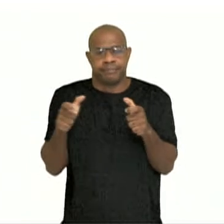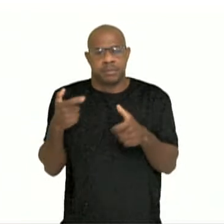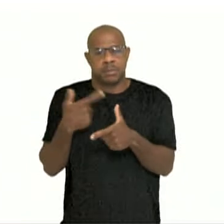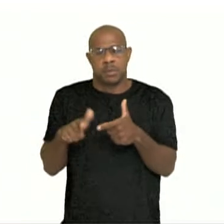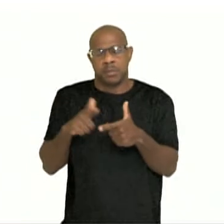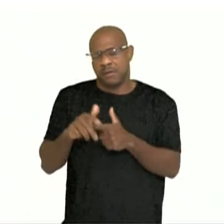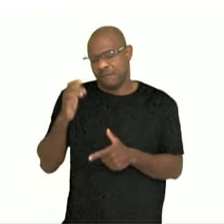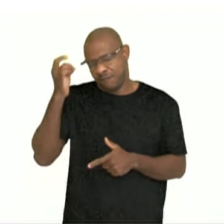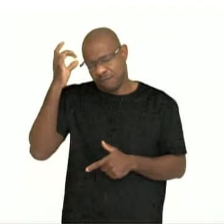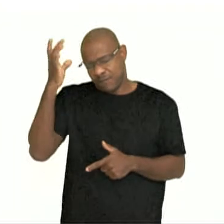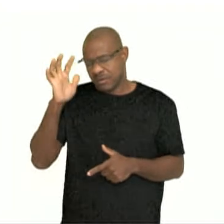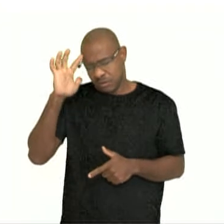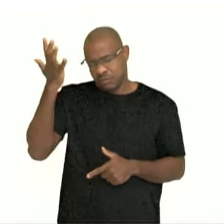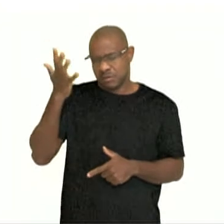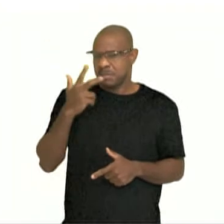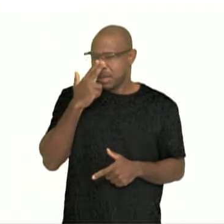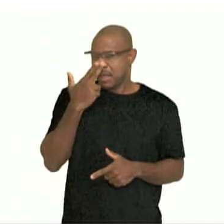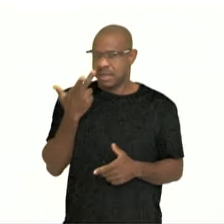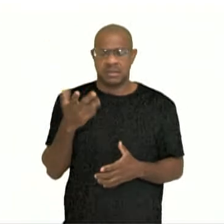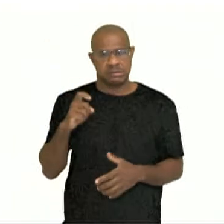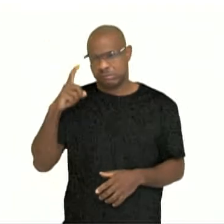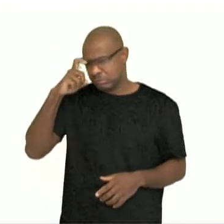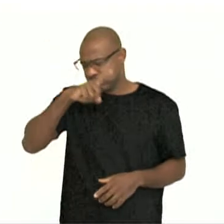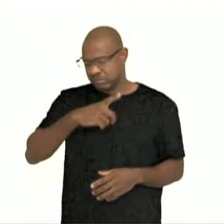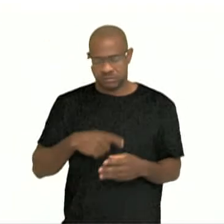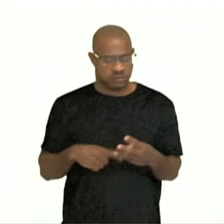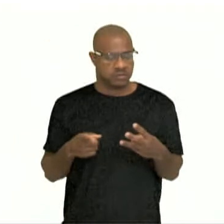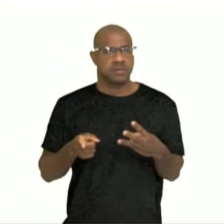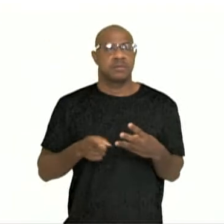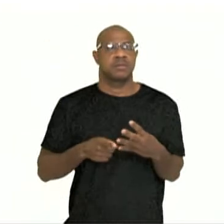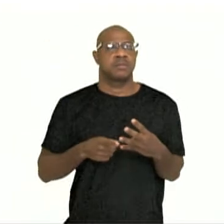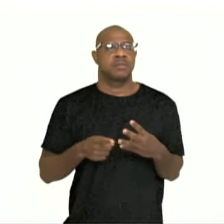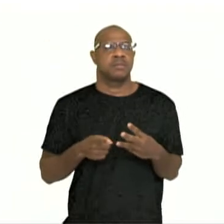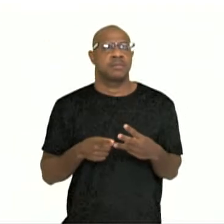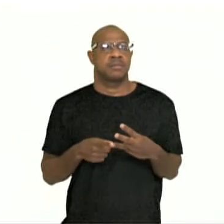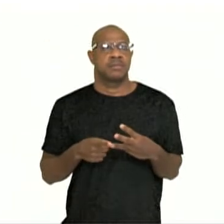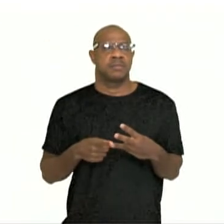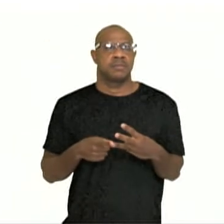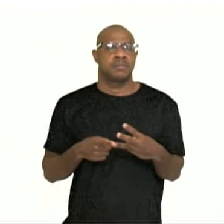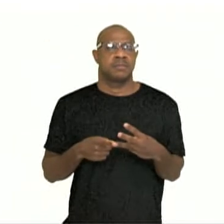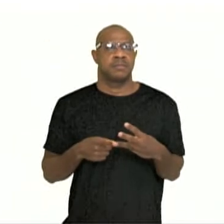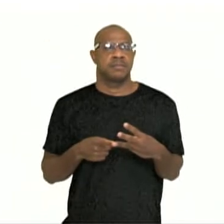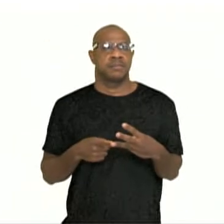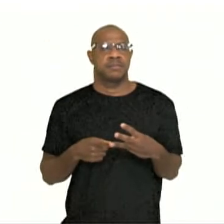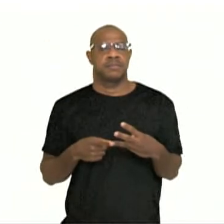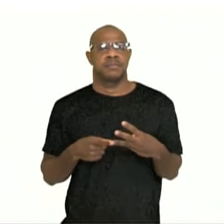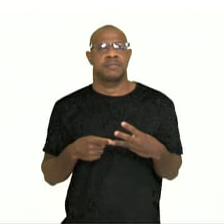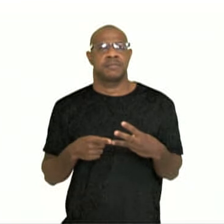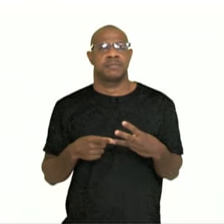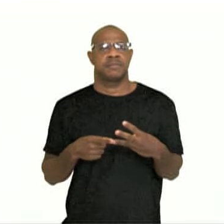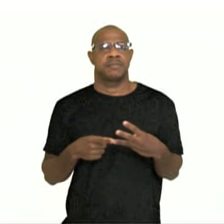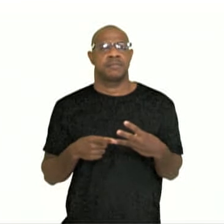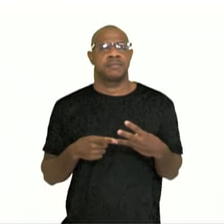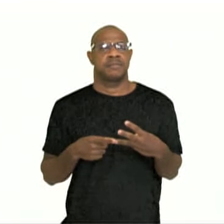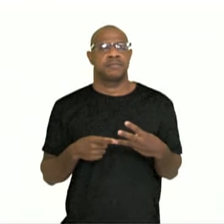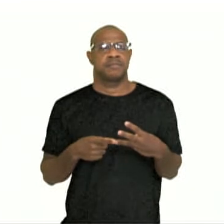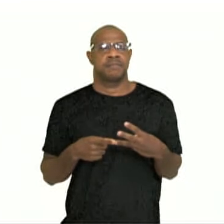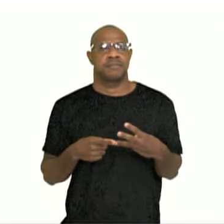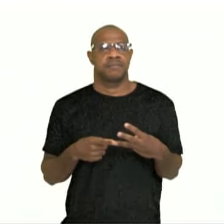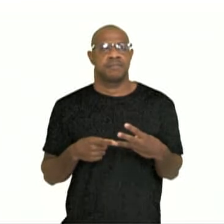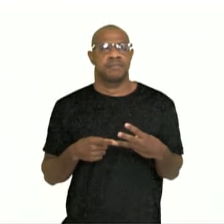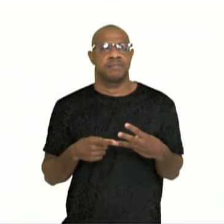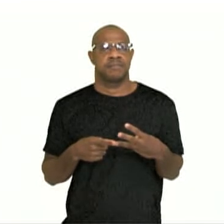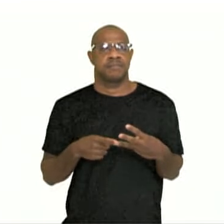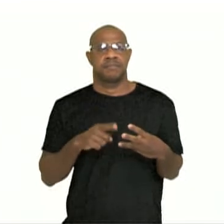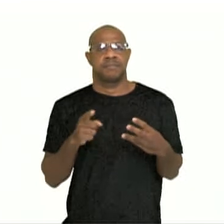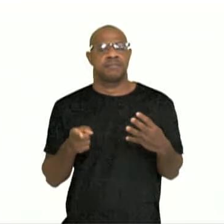fácil de resolver parece tão grande. Acer la vista gorda es fingir que no se ha visto algo. Dar la